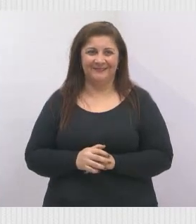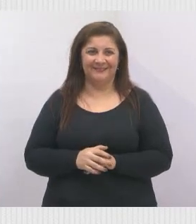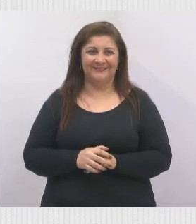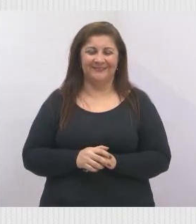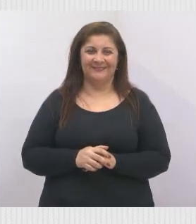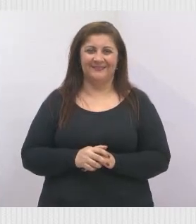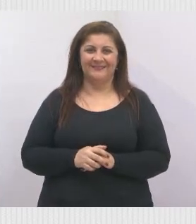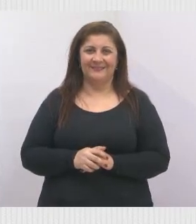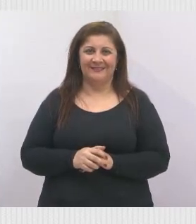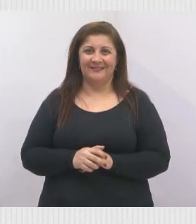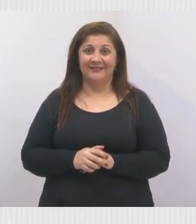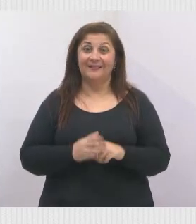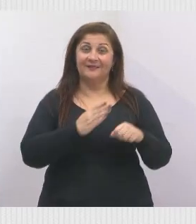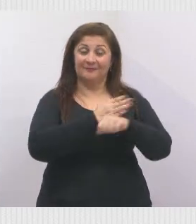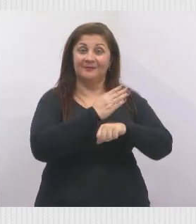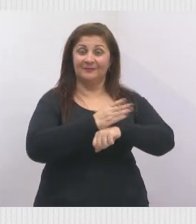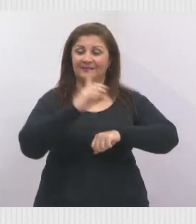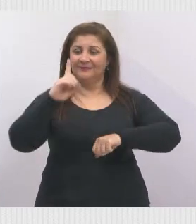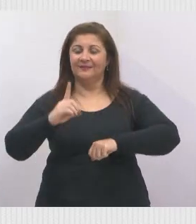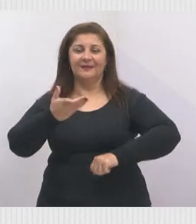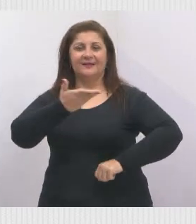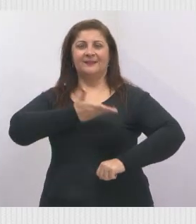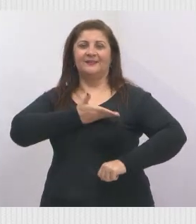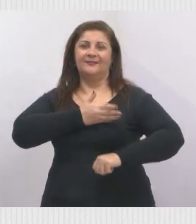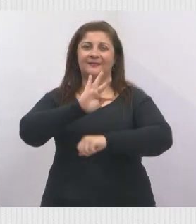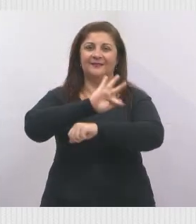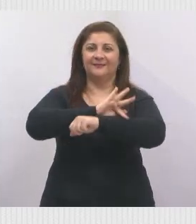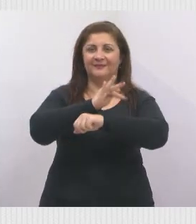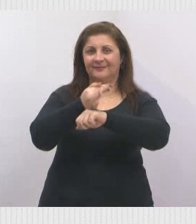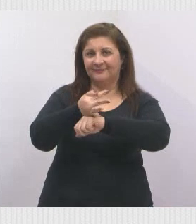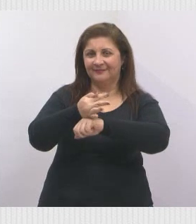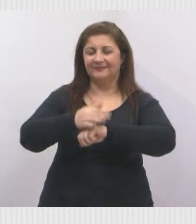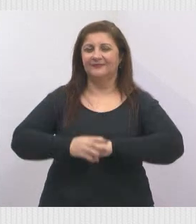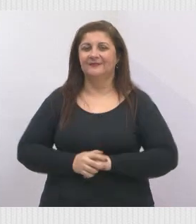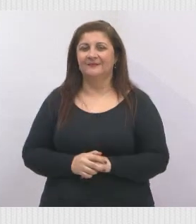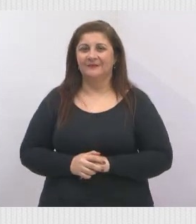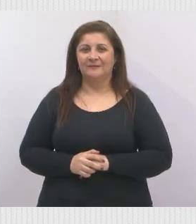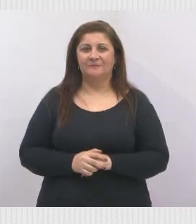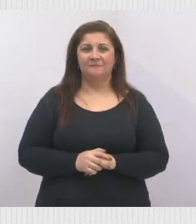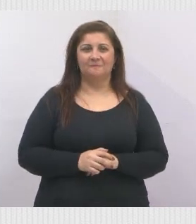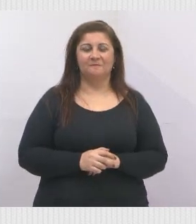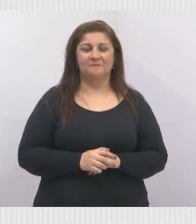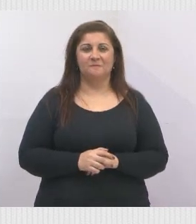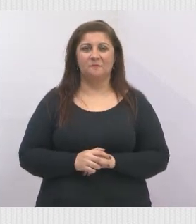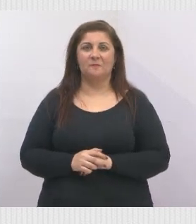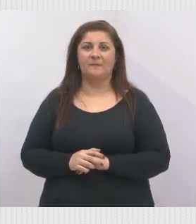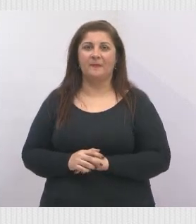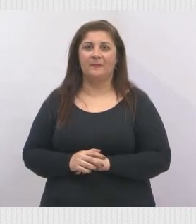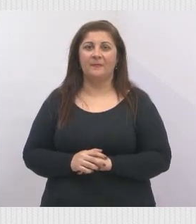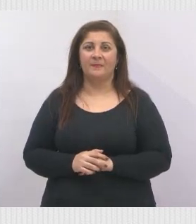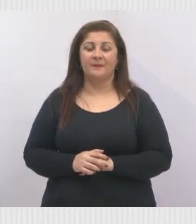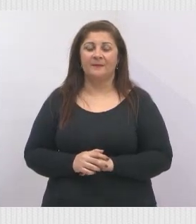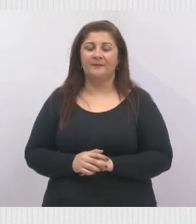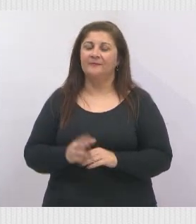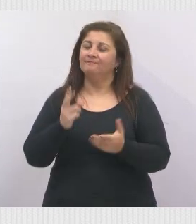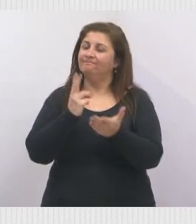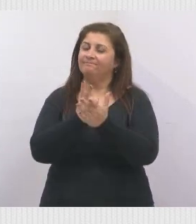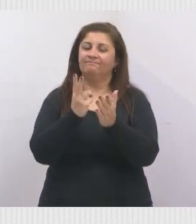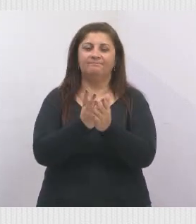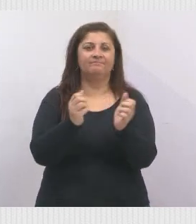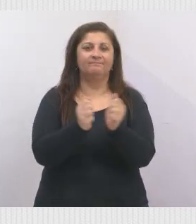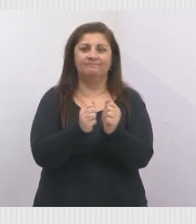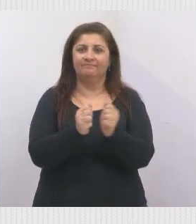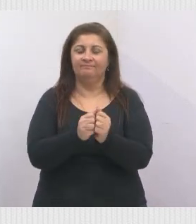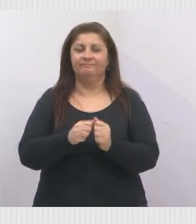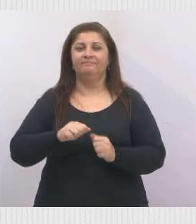Joãozinho, foi parte da diretoria dos Amigos do Fusca. Nosso amigo e sempre presidente de